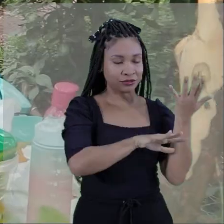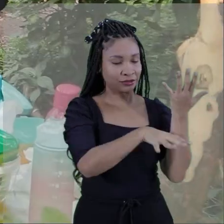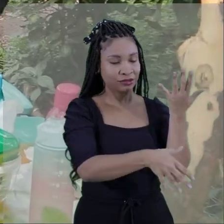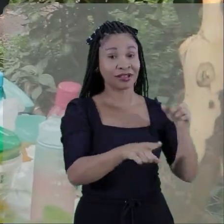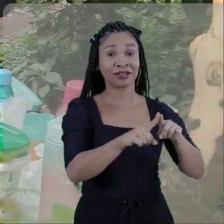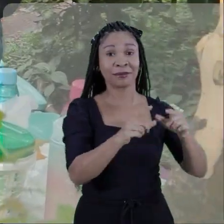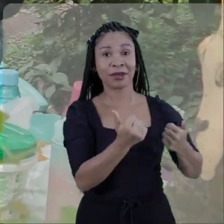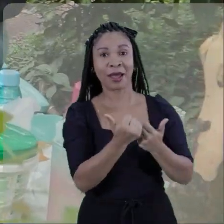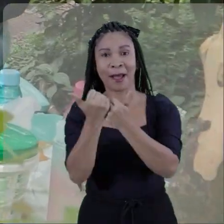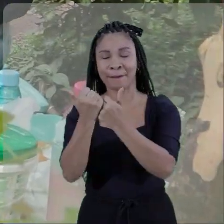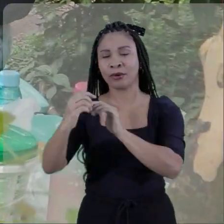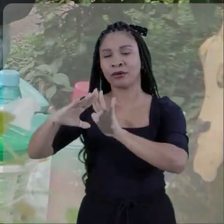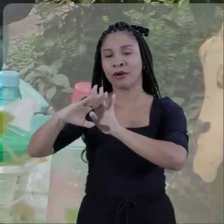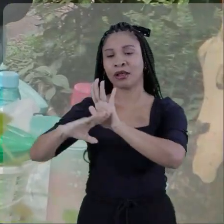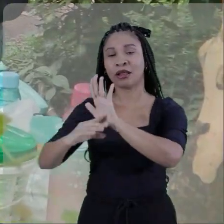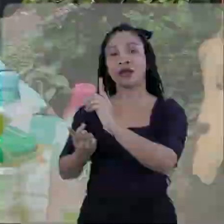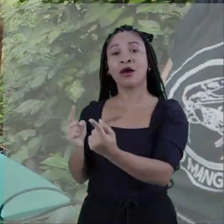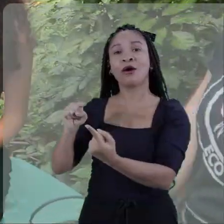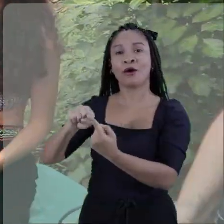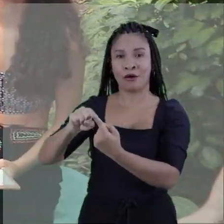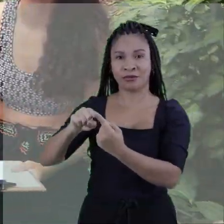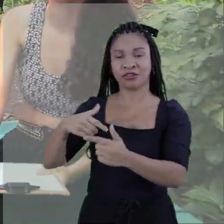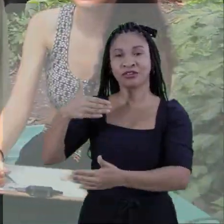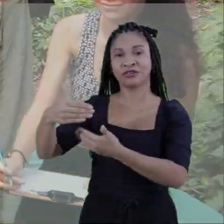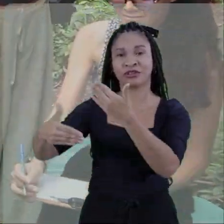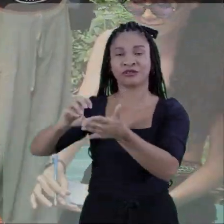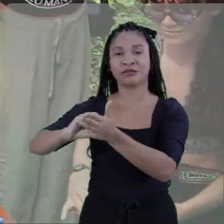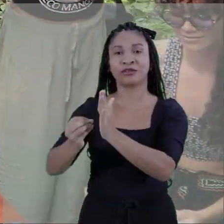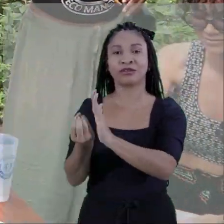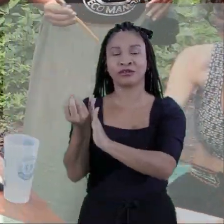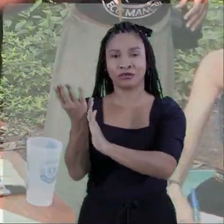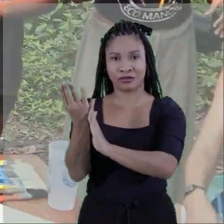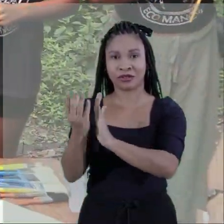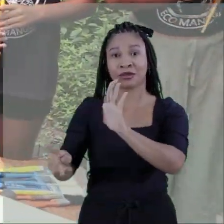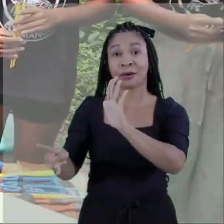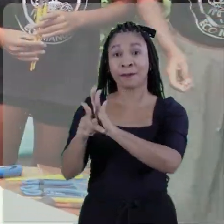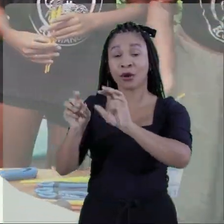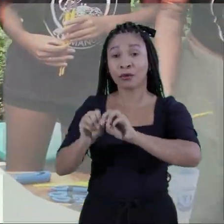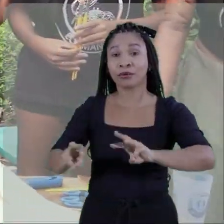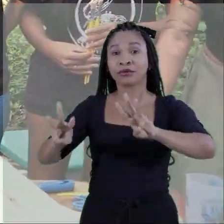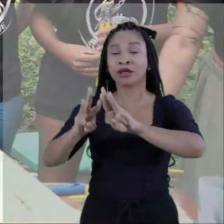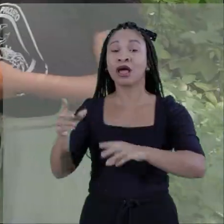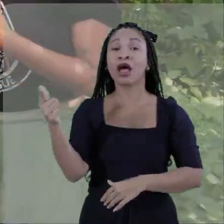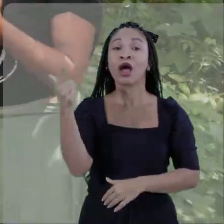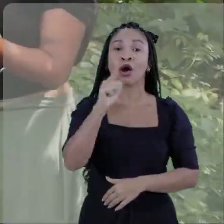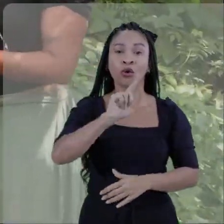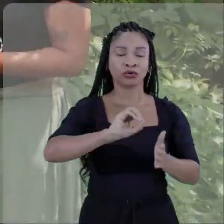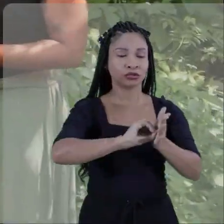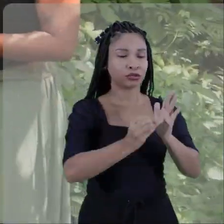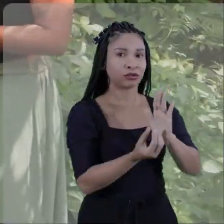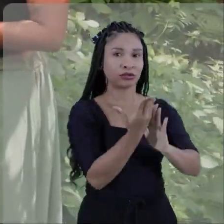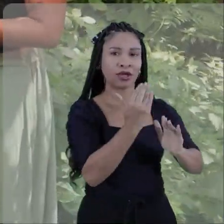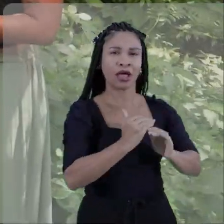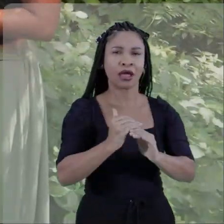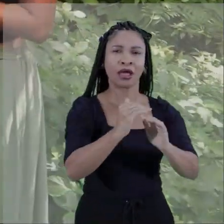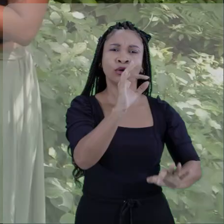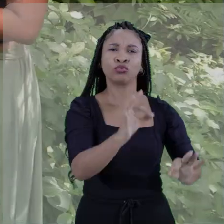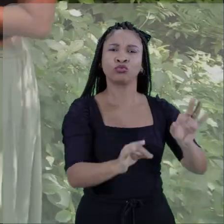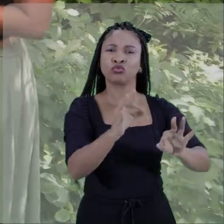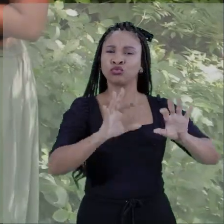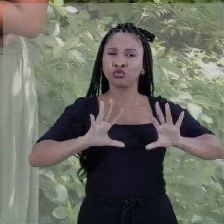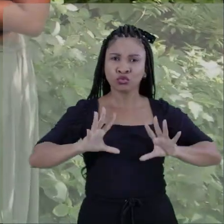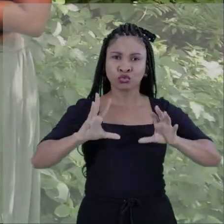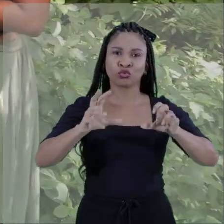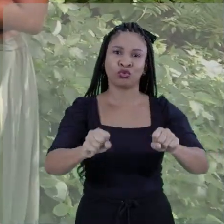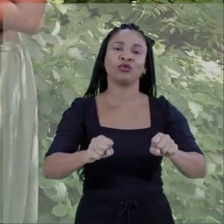objetivos do desenvolvimento sustentável, que foi estabelecido pela ONU, para que a gente consiga alcançar um desenvolvimento sustentável, equitativo e justo para